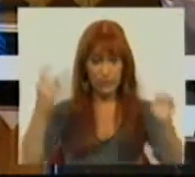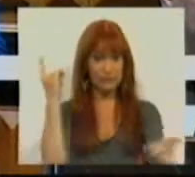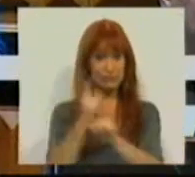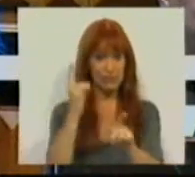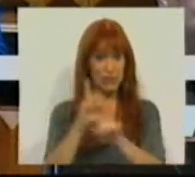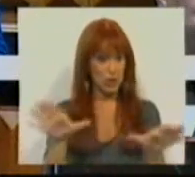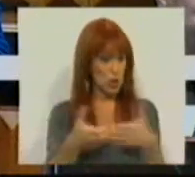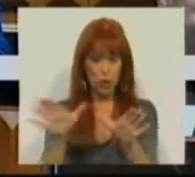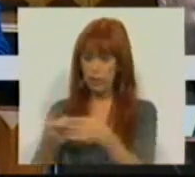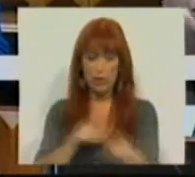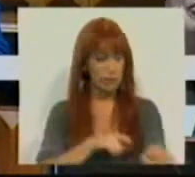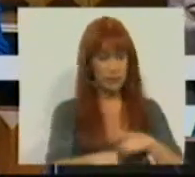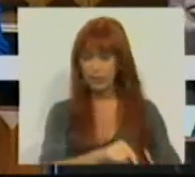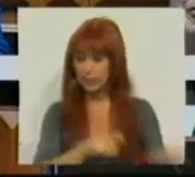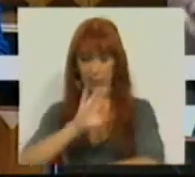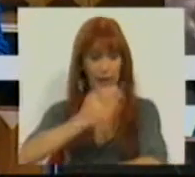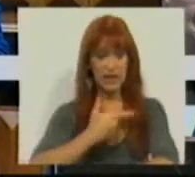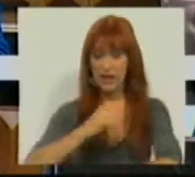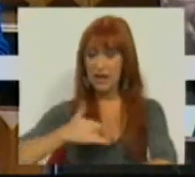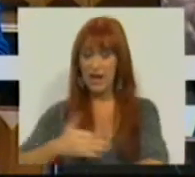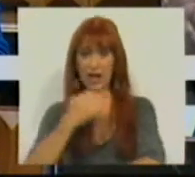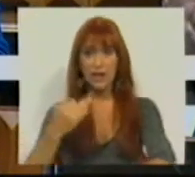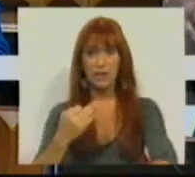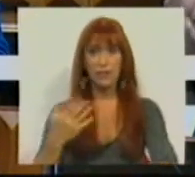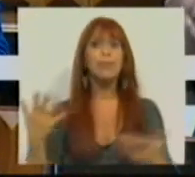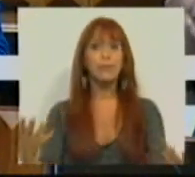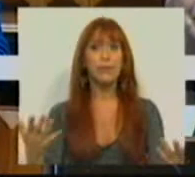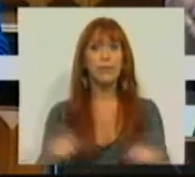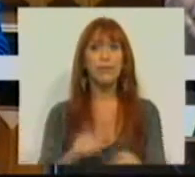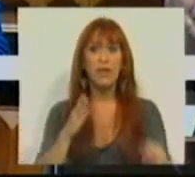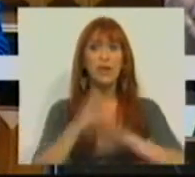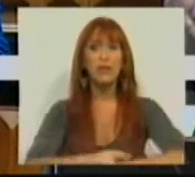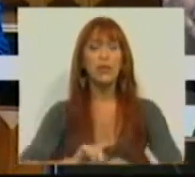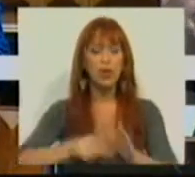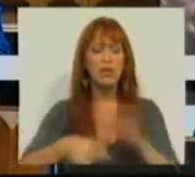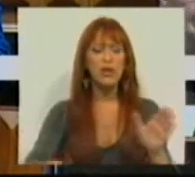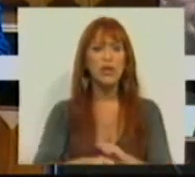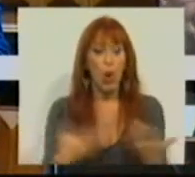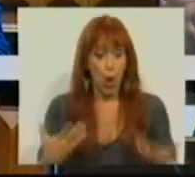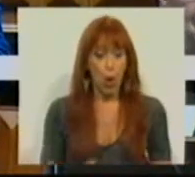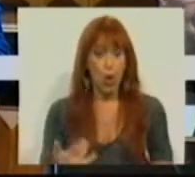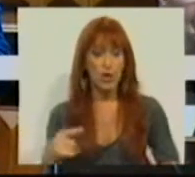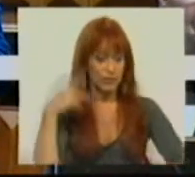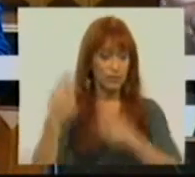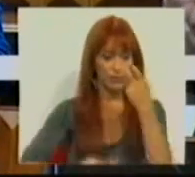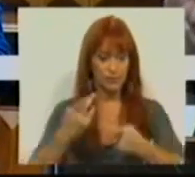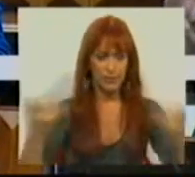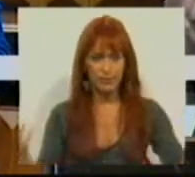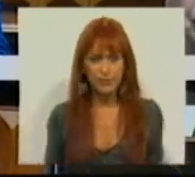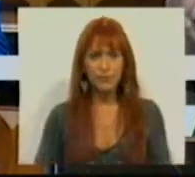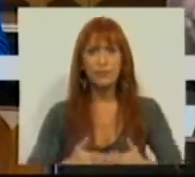mesmos deputados do PSD e do CDS-PP, através do projeto de lei que hoje apreciamos.